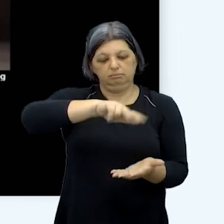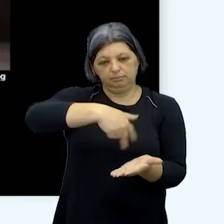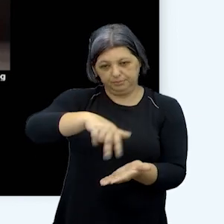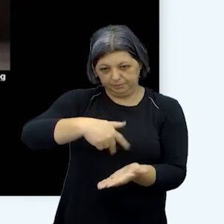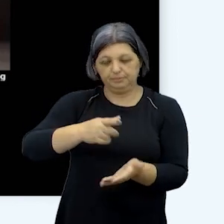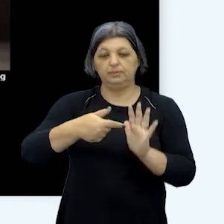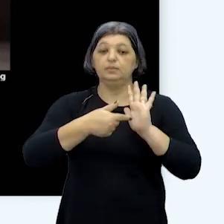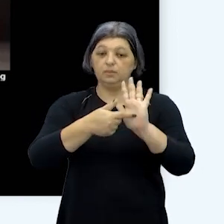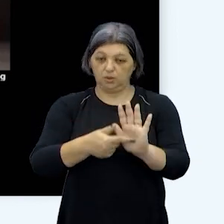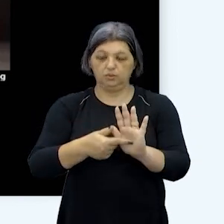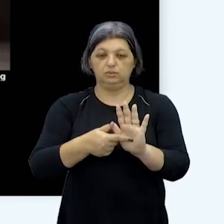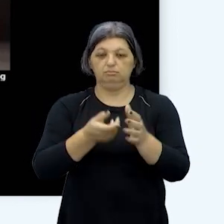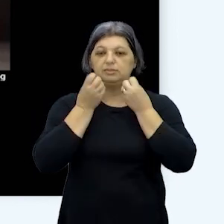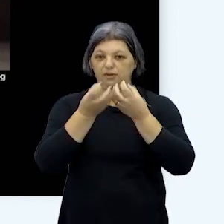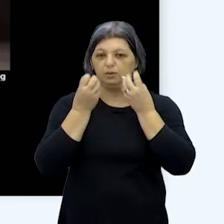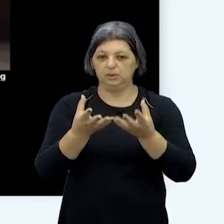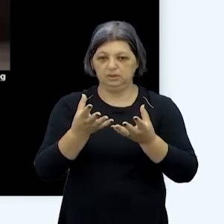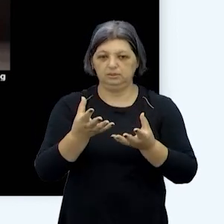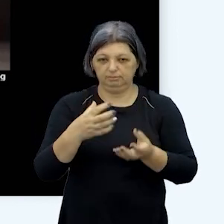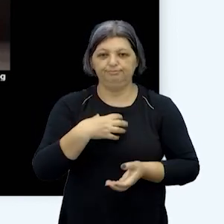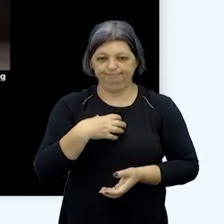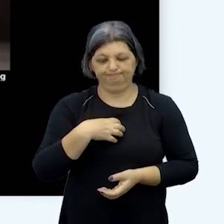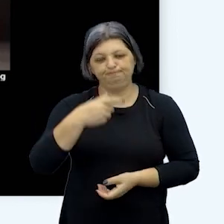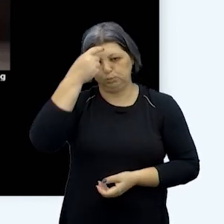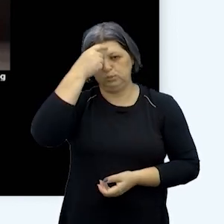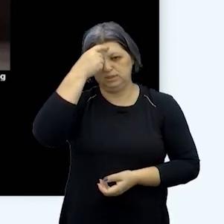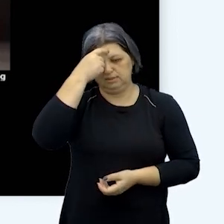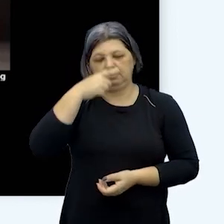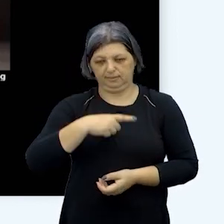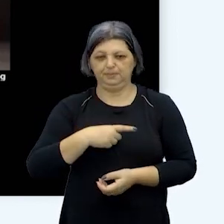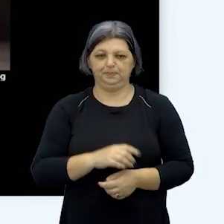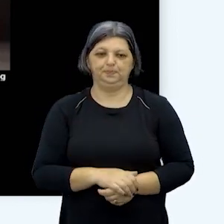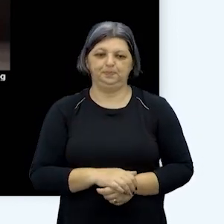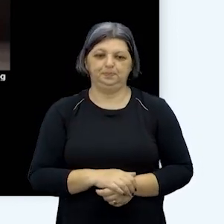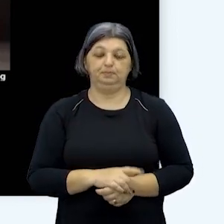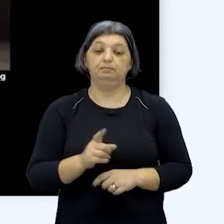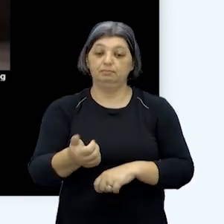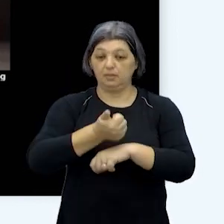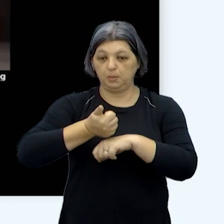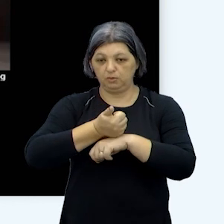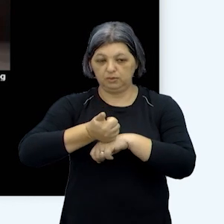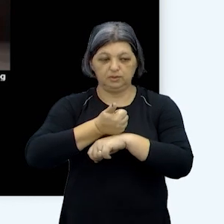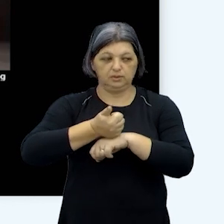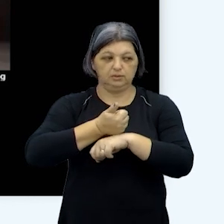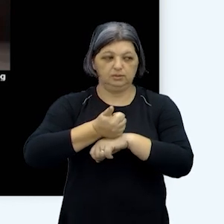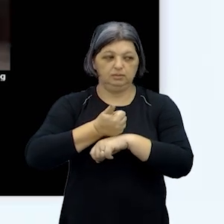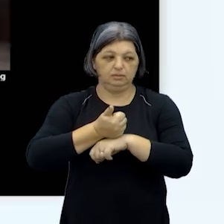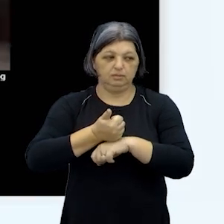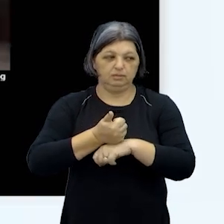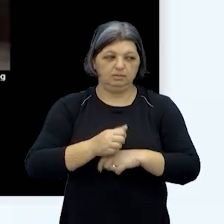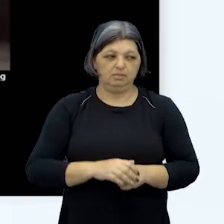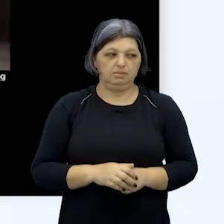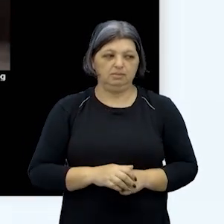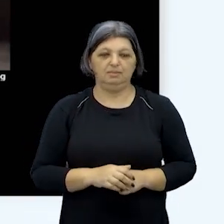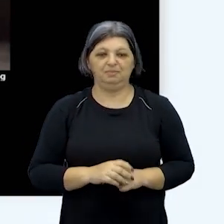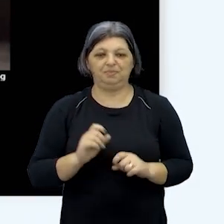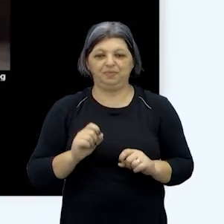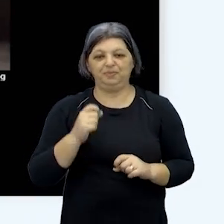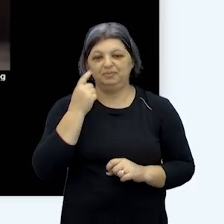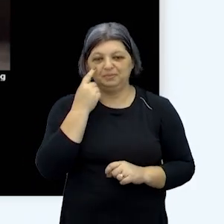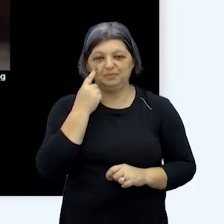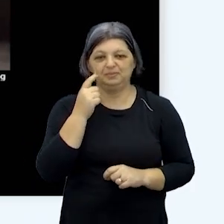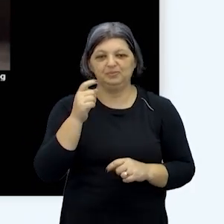transmitem a informação de maneira consciente esses profissionais usam o corpo para se expressar